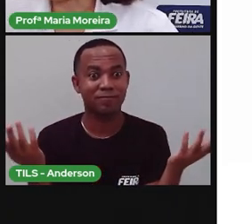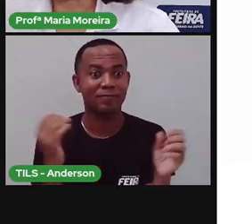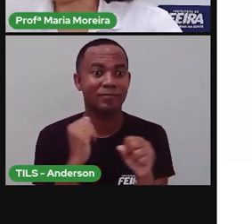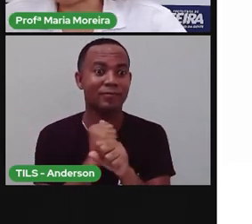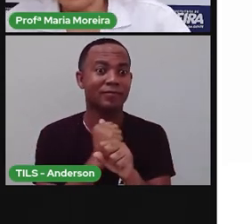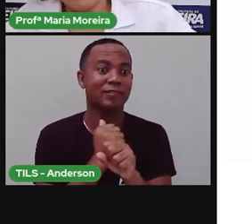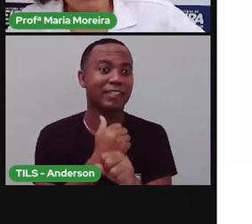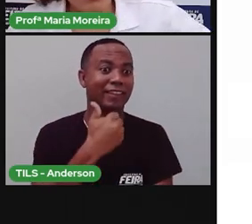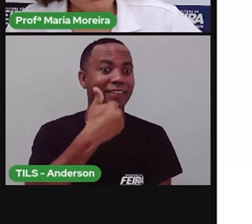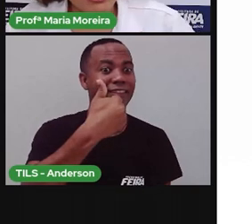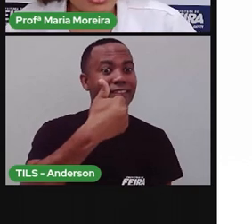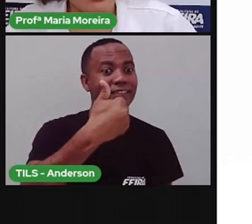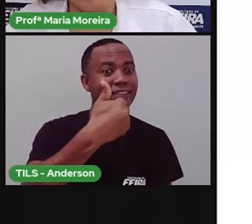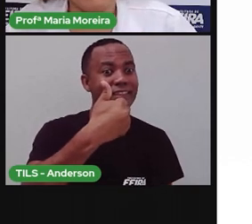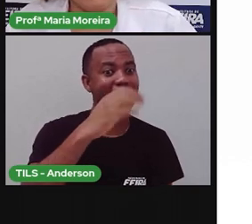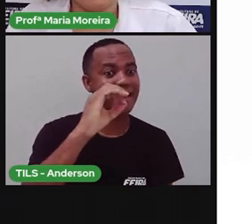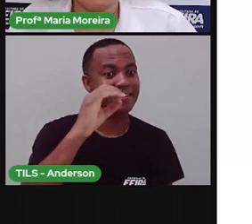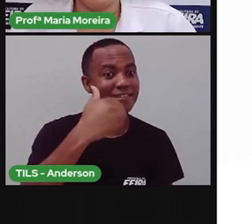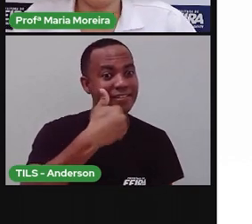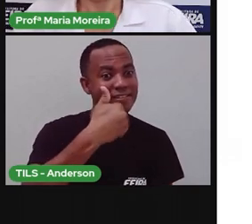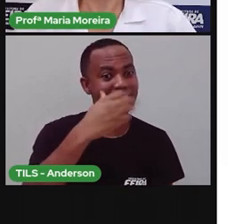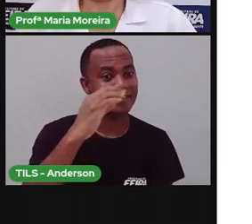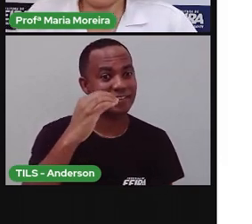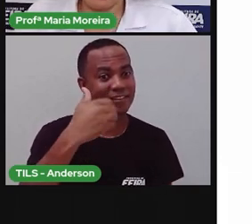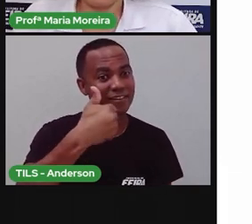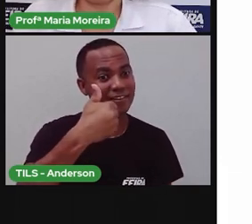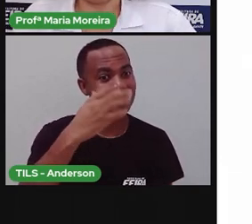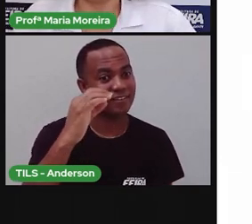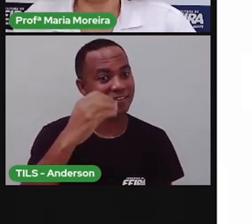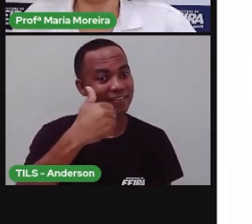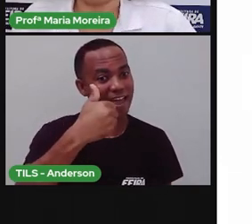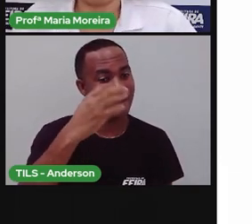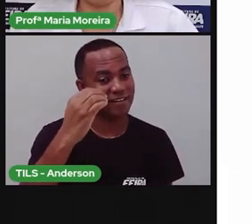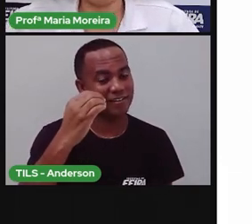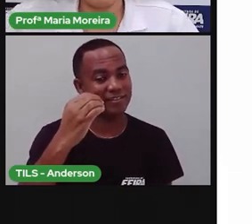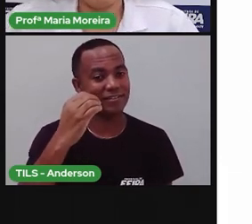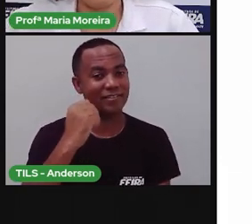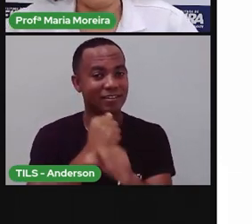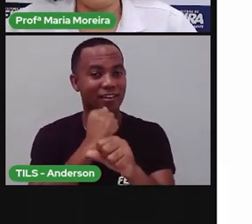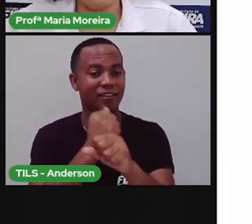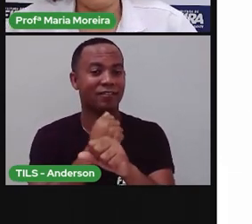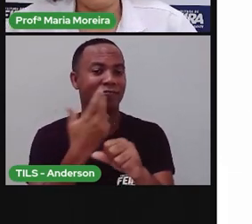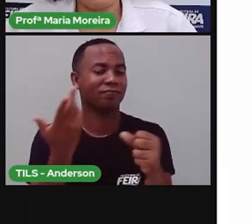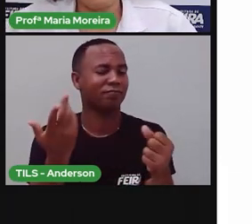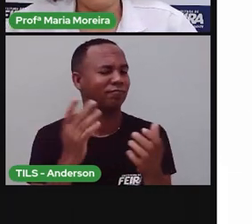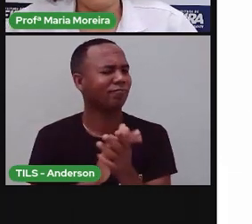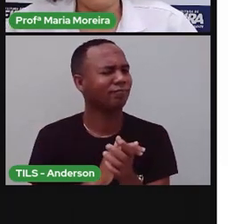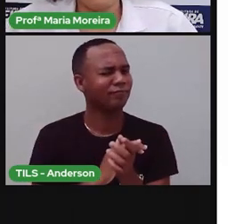Uma década. São quantos anos? Dez. Ó, Anderson sabe. E um século?